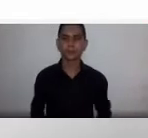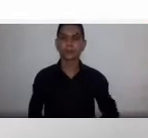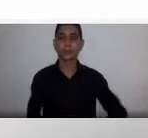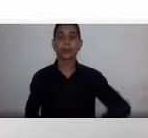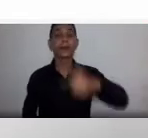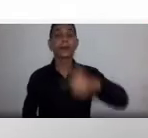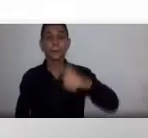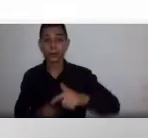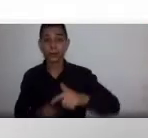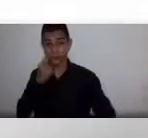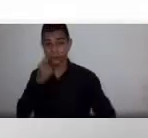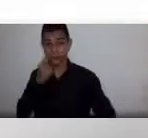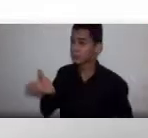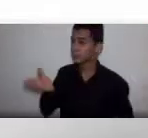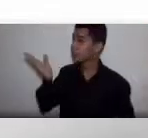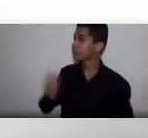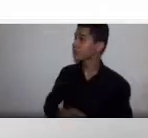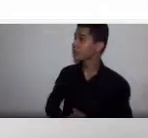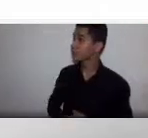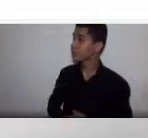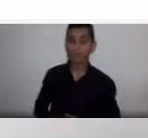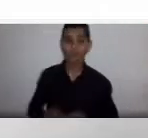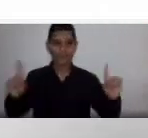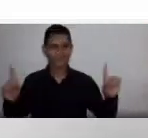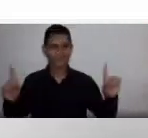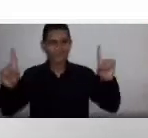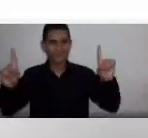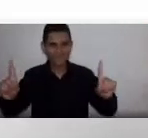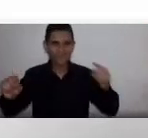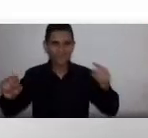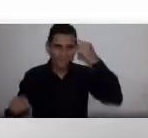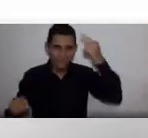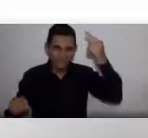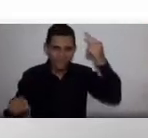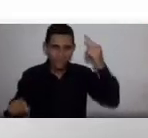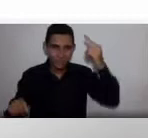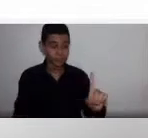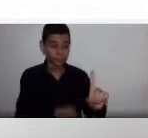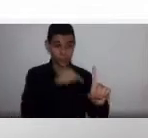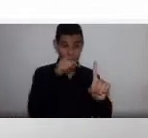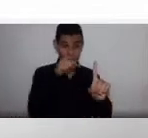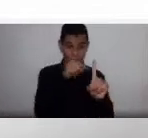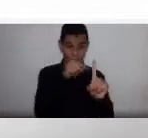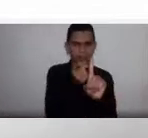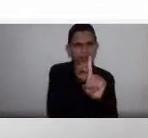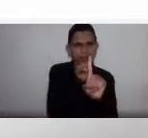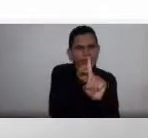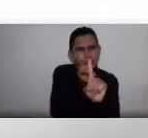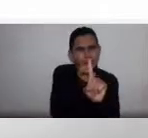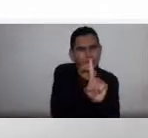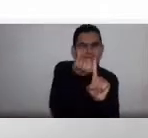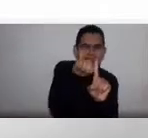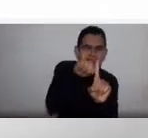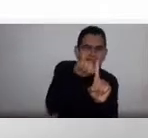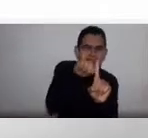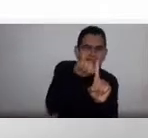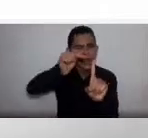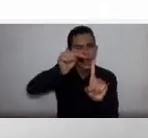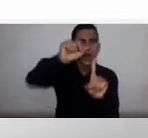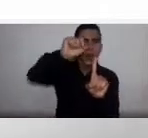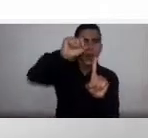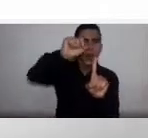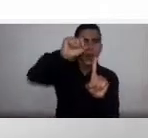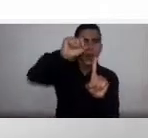podem ver exatamente o que aconteceu. Para hemoglobinas com valores acima de 6, 7, 8, tanto o doutor